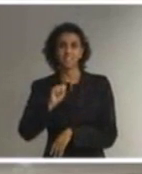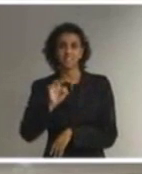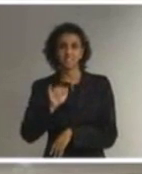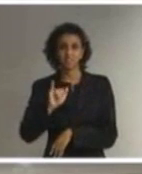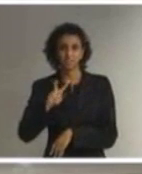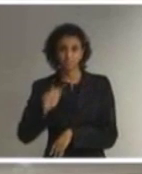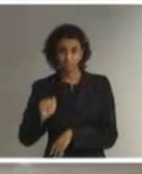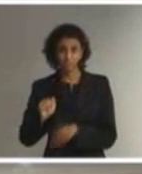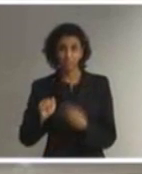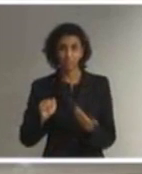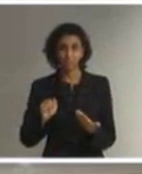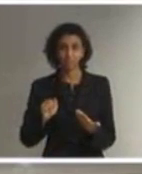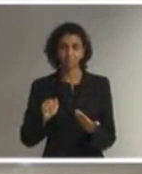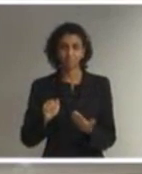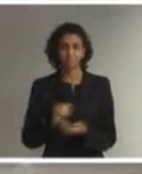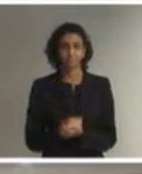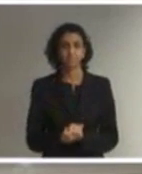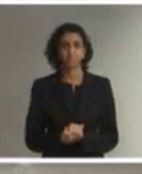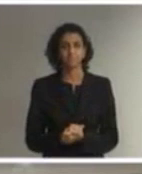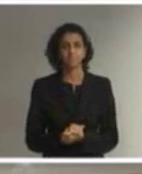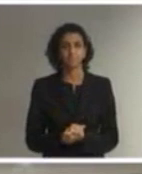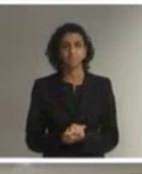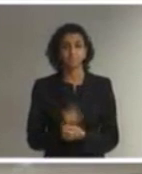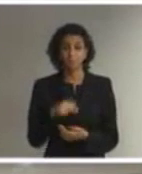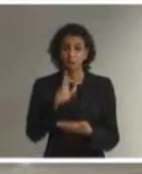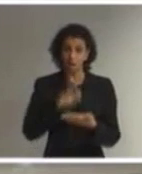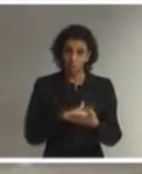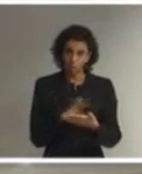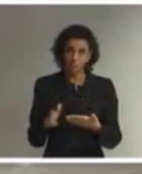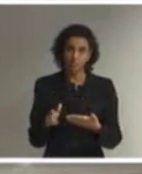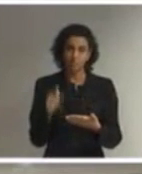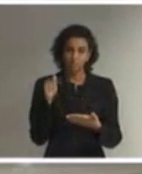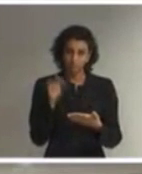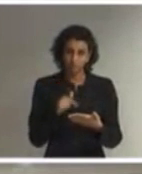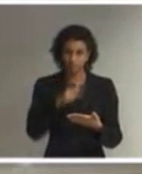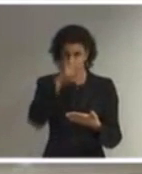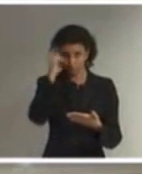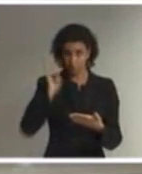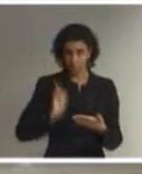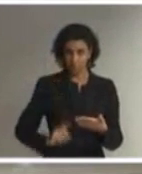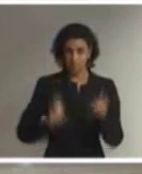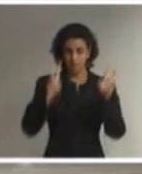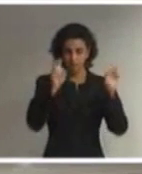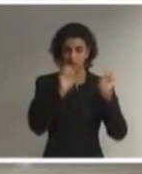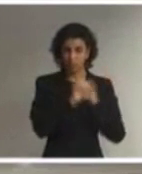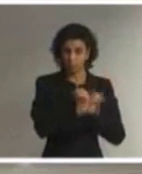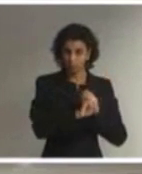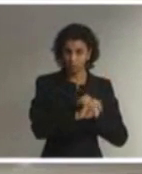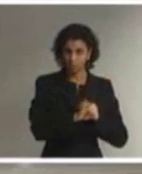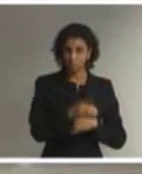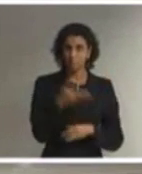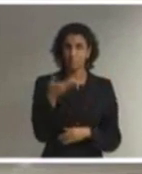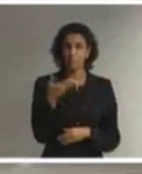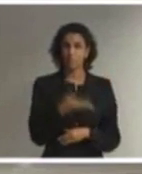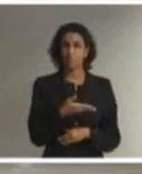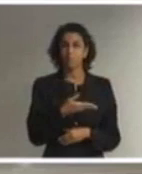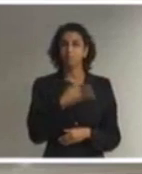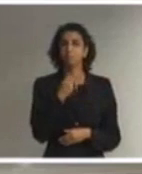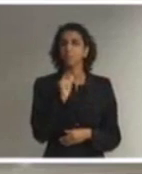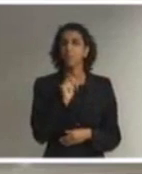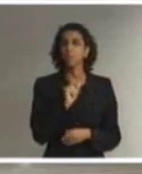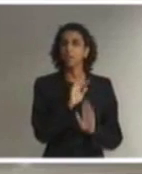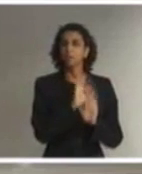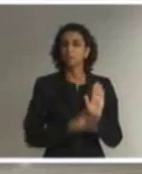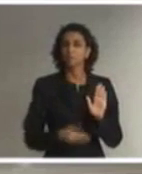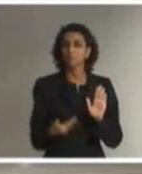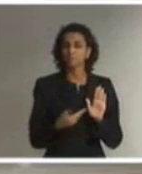assistiva. A própria convenção, lá ao tratar da educação, ela remete à